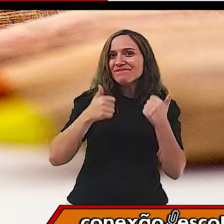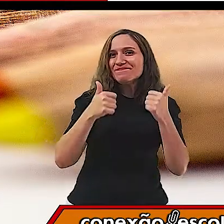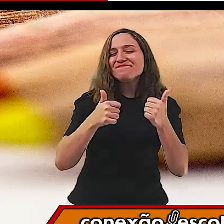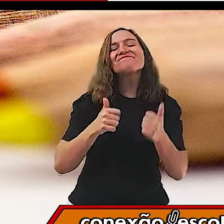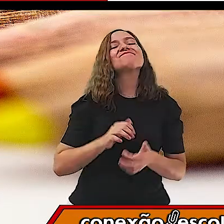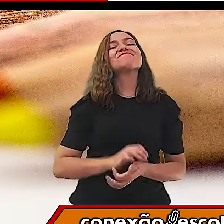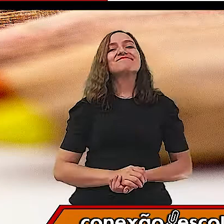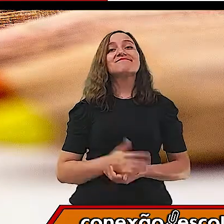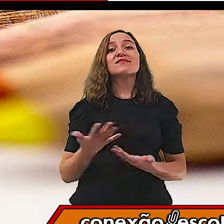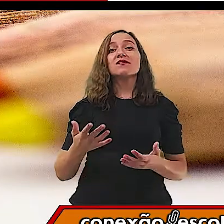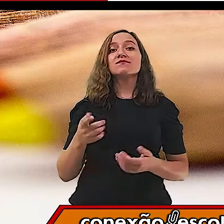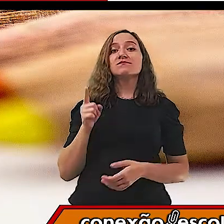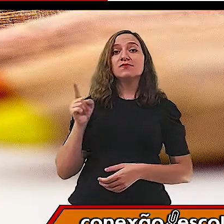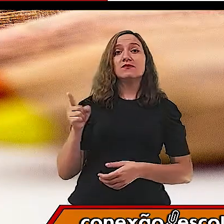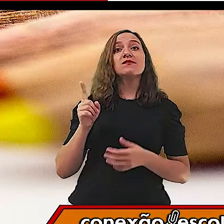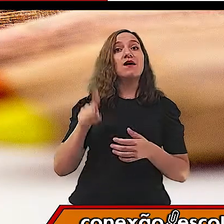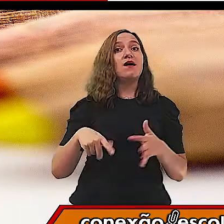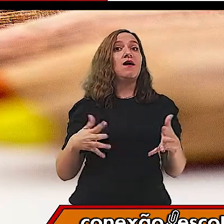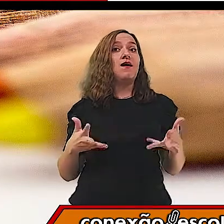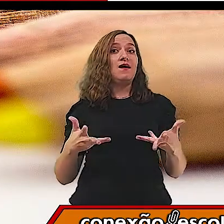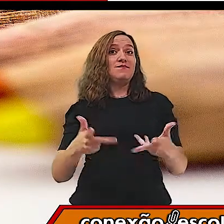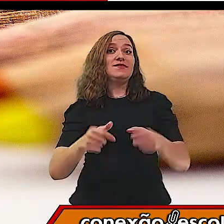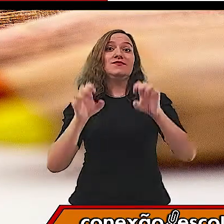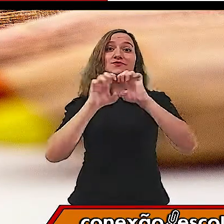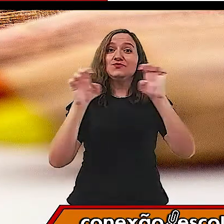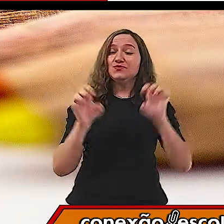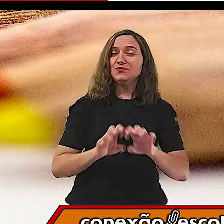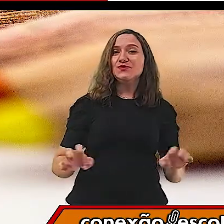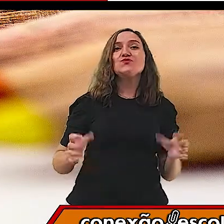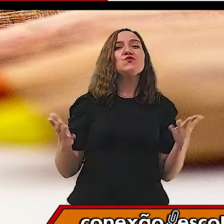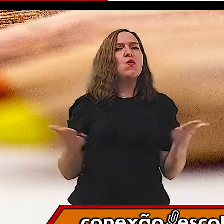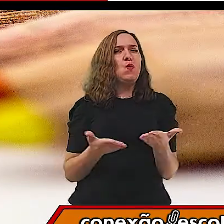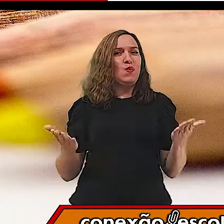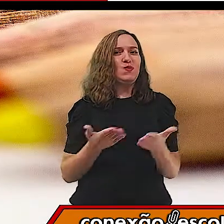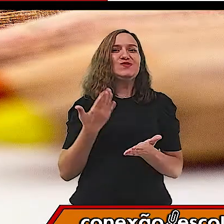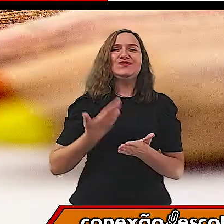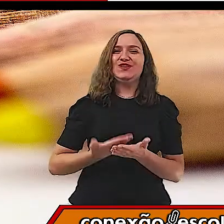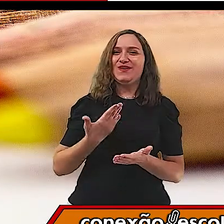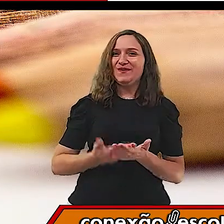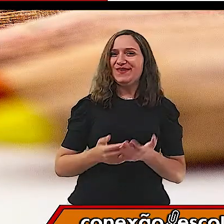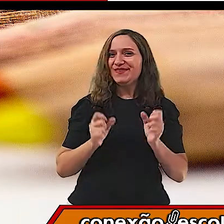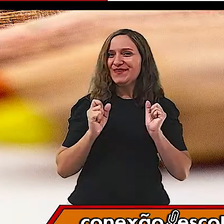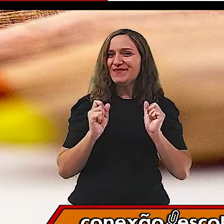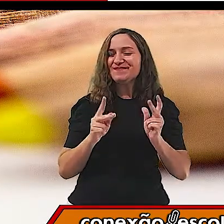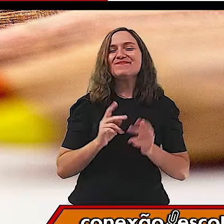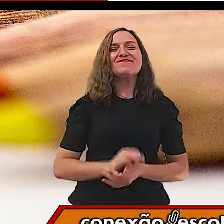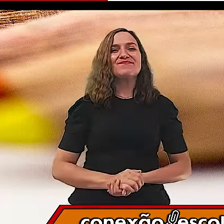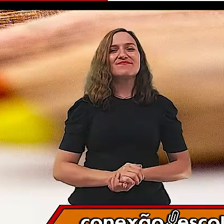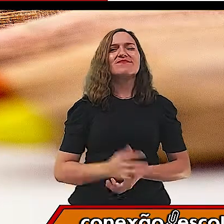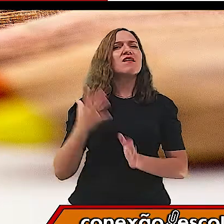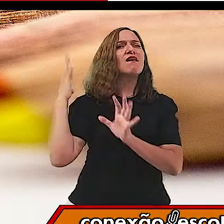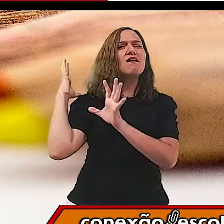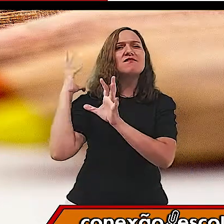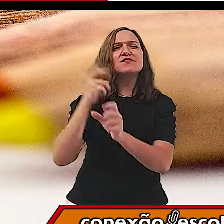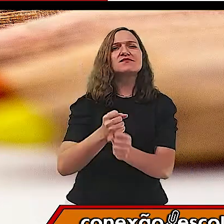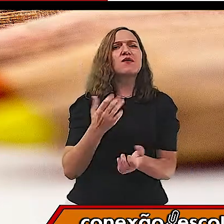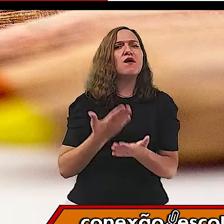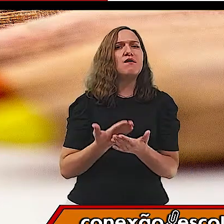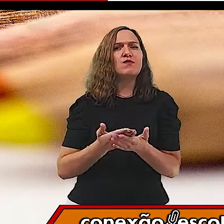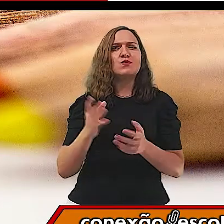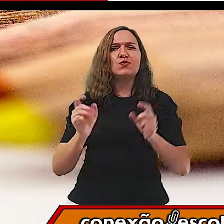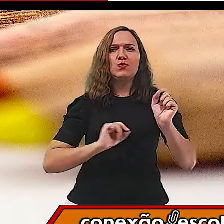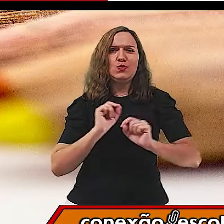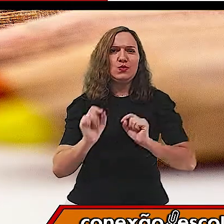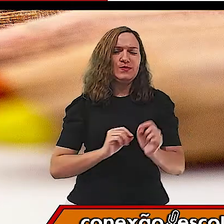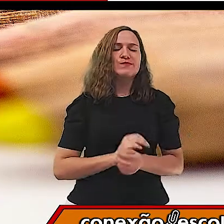Essa foi a estrutura, a habilidade estruturante que a gente trabalhou na nossa aula. A revisão da nossa aula foi a